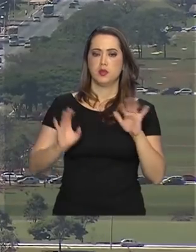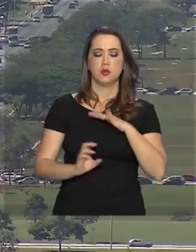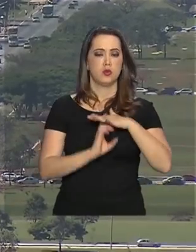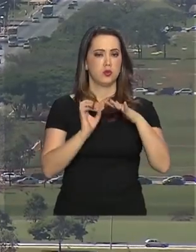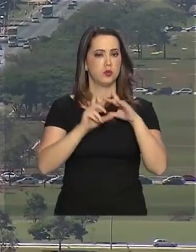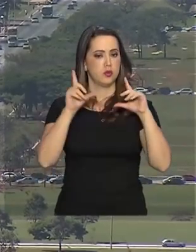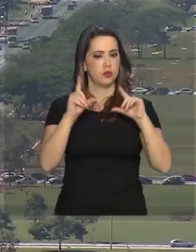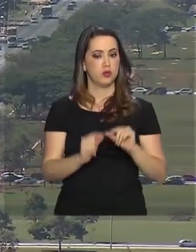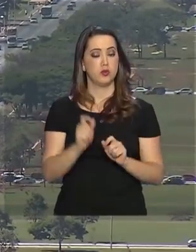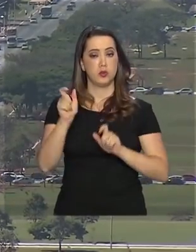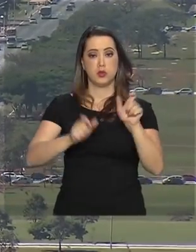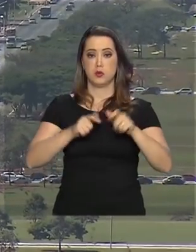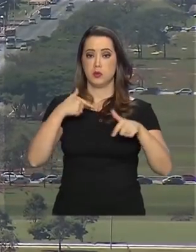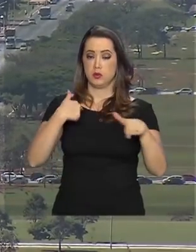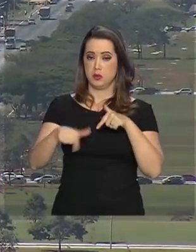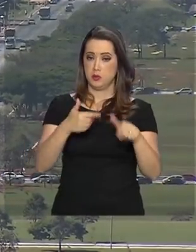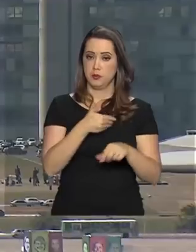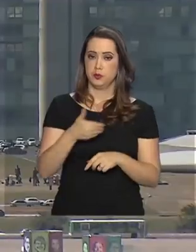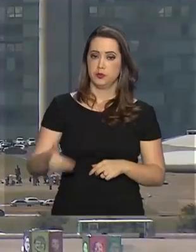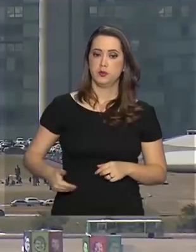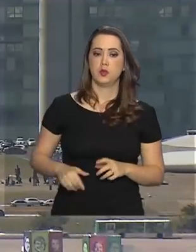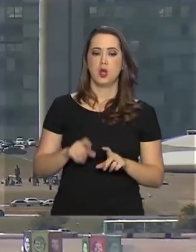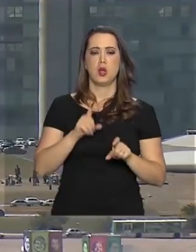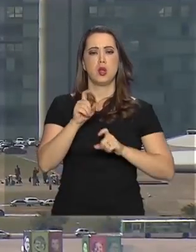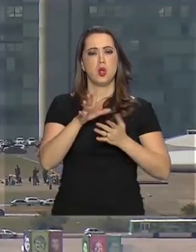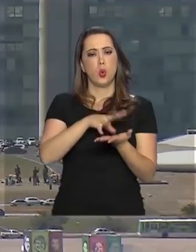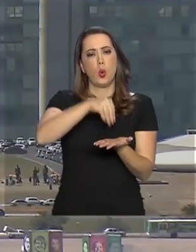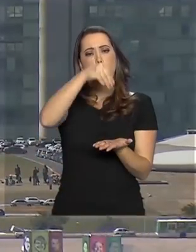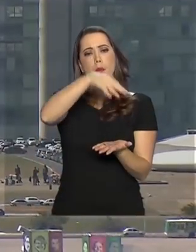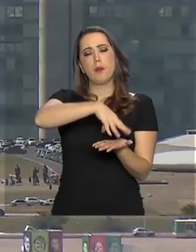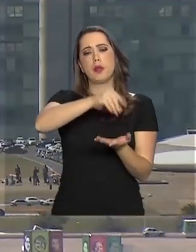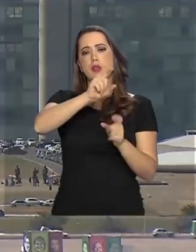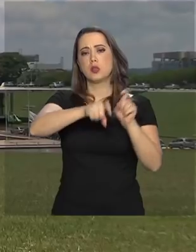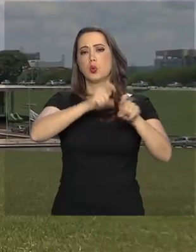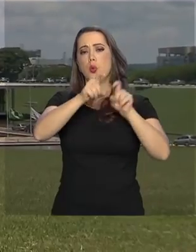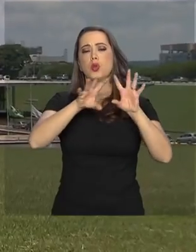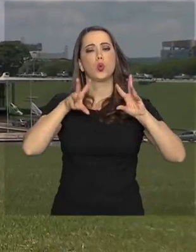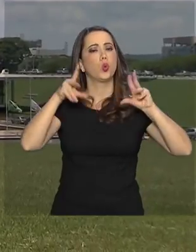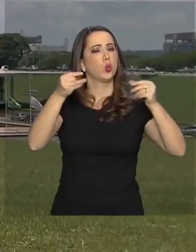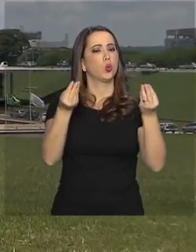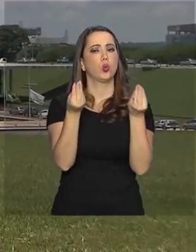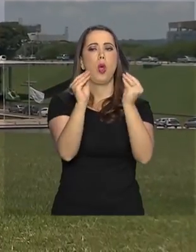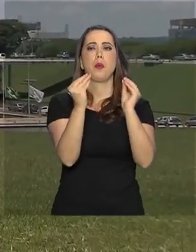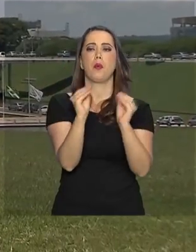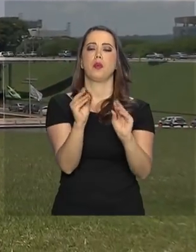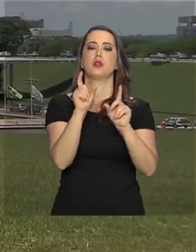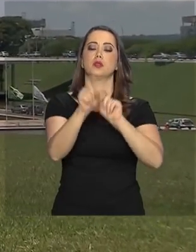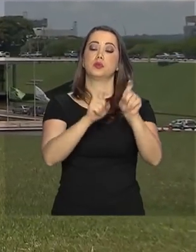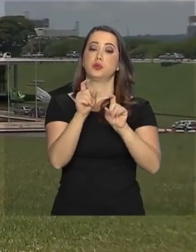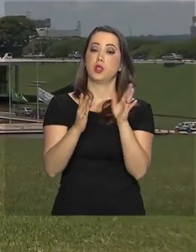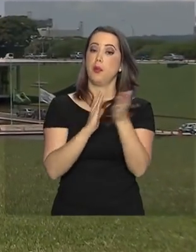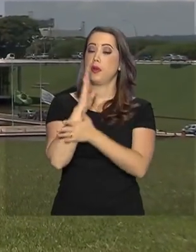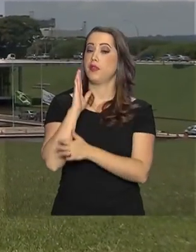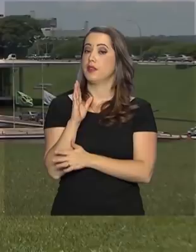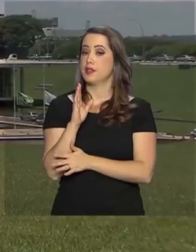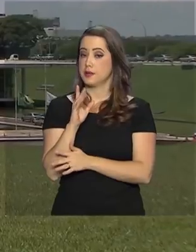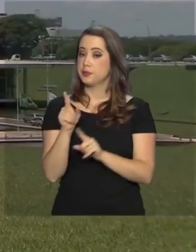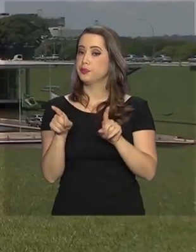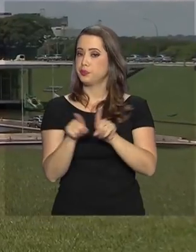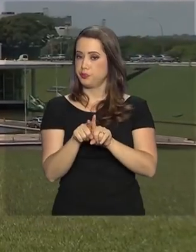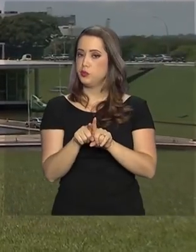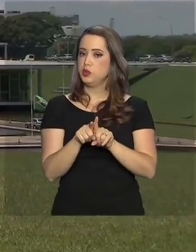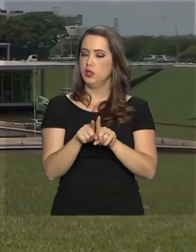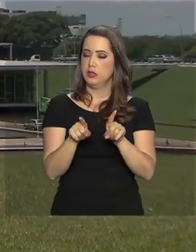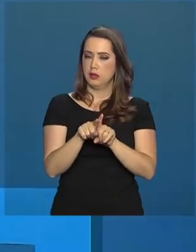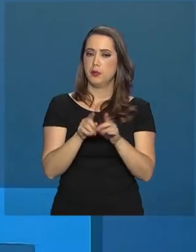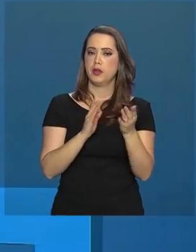reduzir o número de funcionários públicos e digitalizar o trabalho nos órgãos públicos. Além dessas ações, a aprovação da nova Previdência